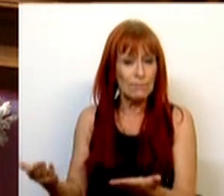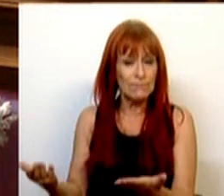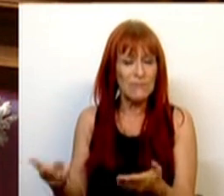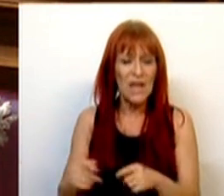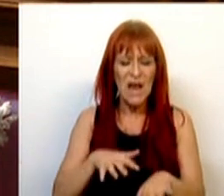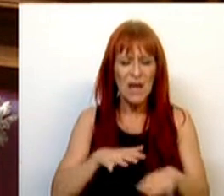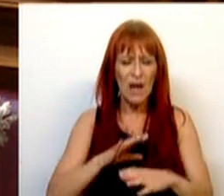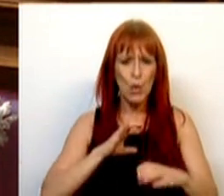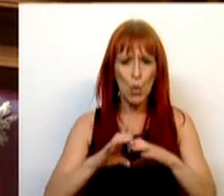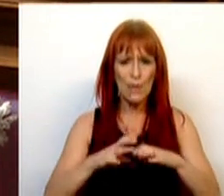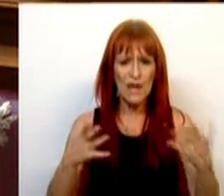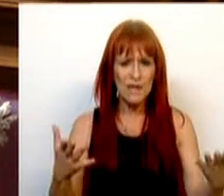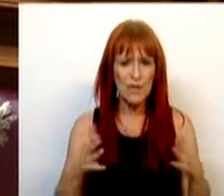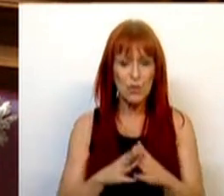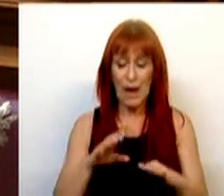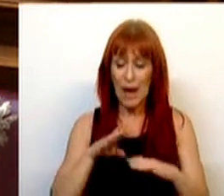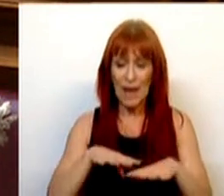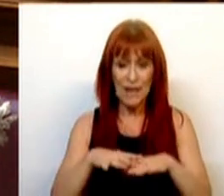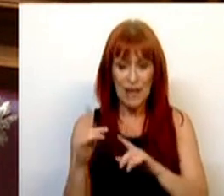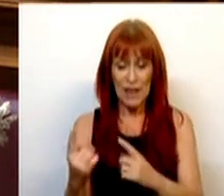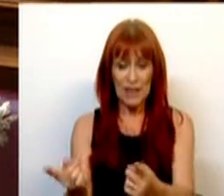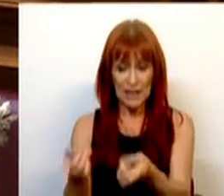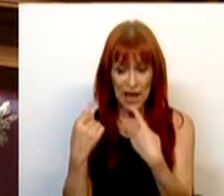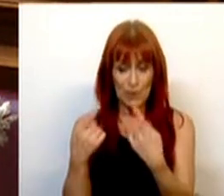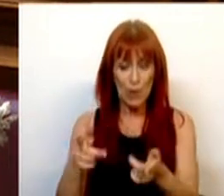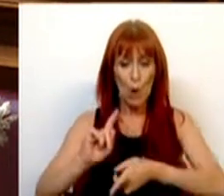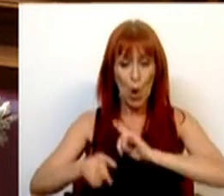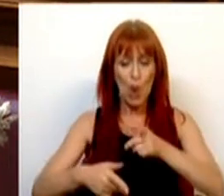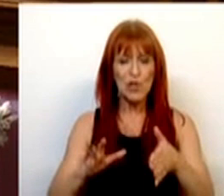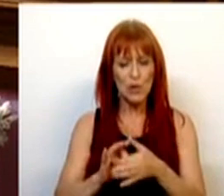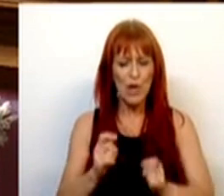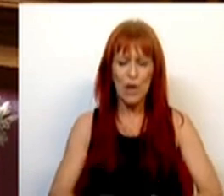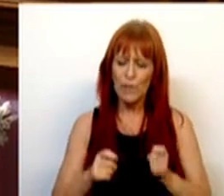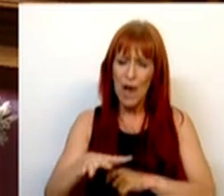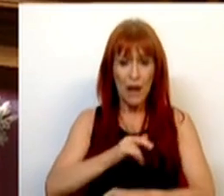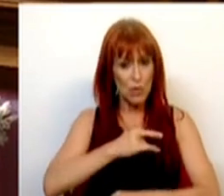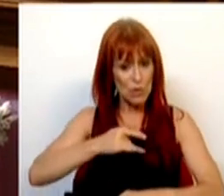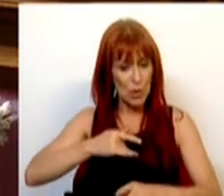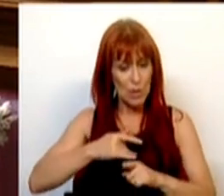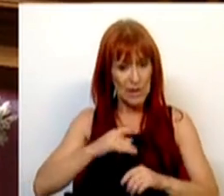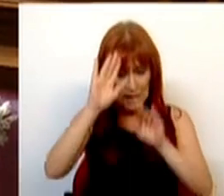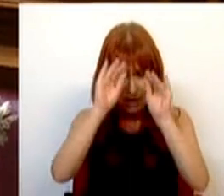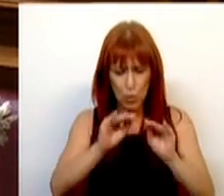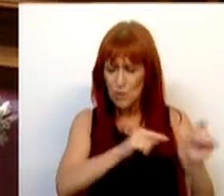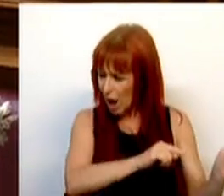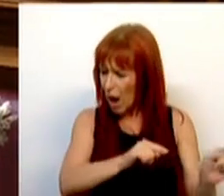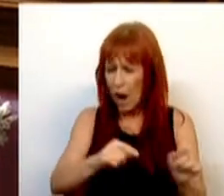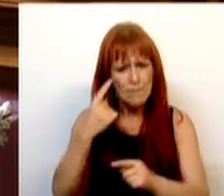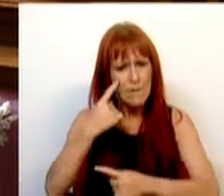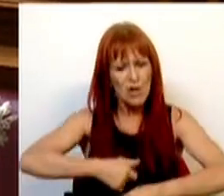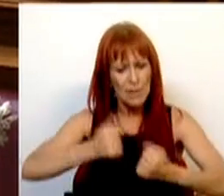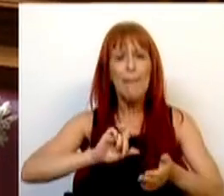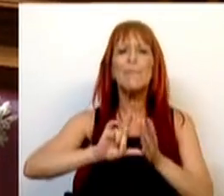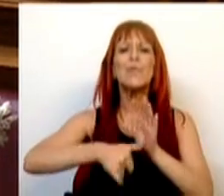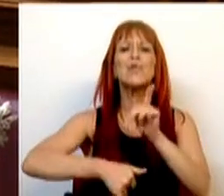Nas redes de comunicação, nas redes de transporte, naquilo que toca ao investimento na área da saúde e da educação, é demonstrativo